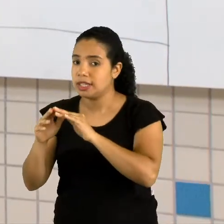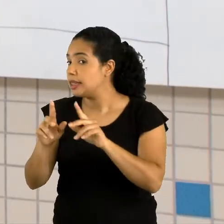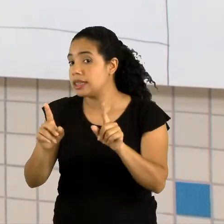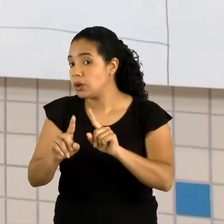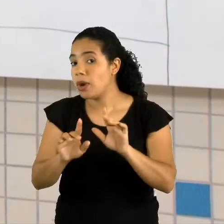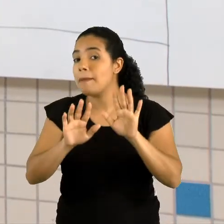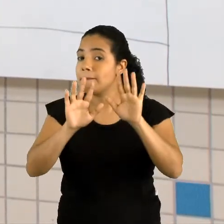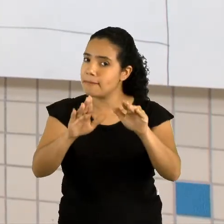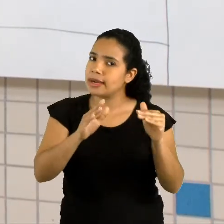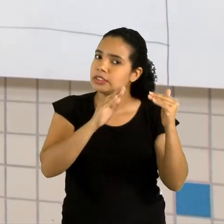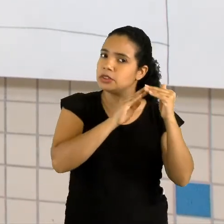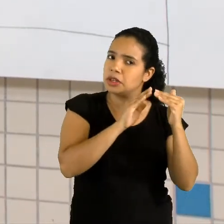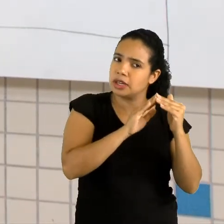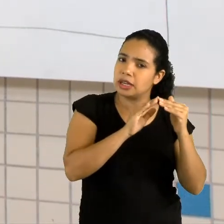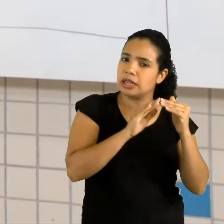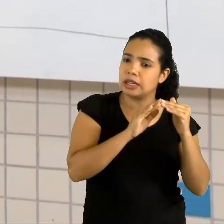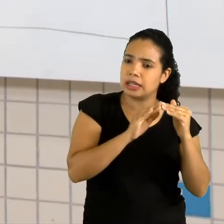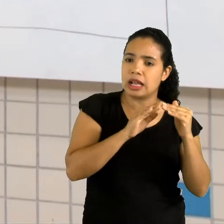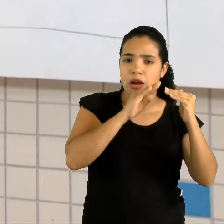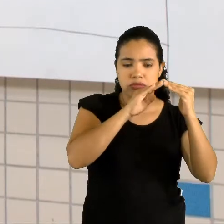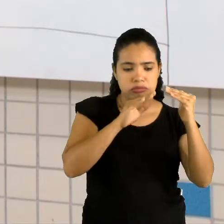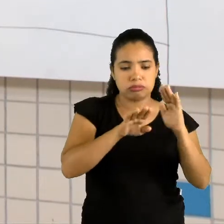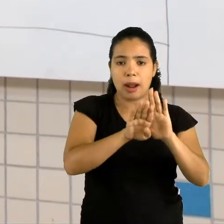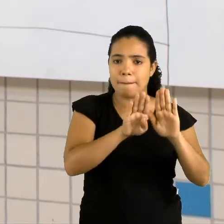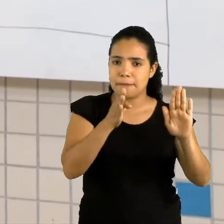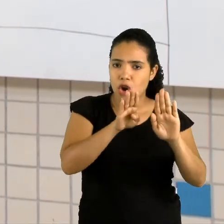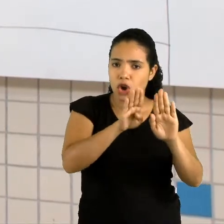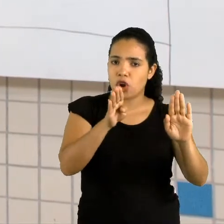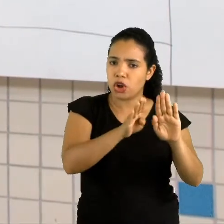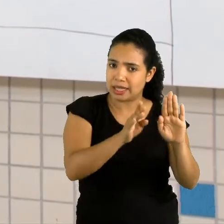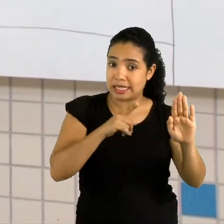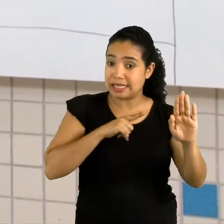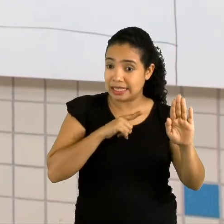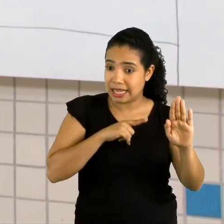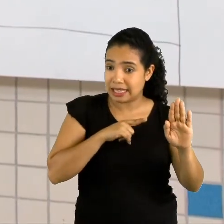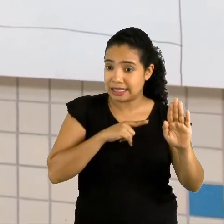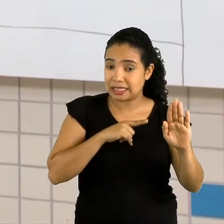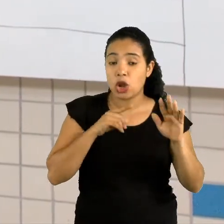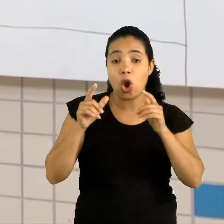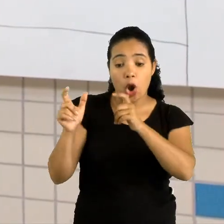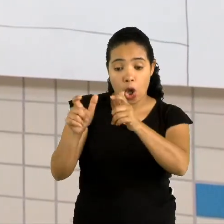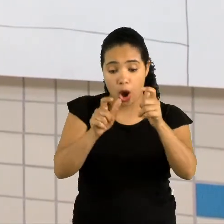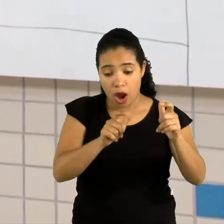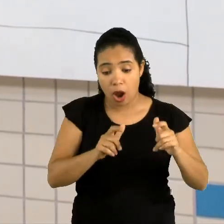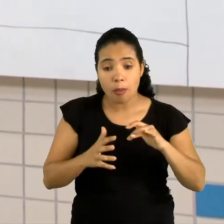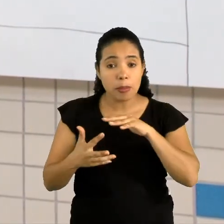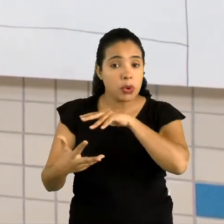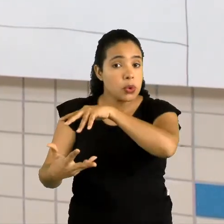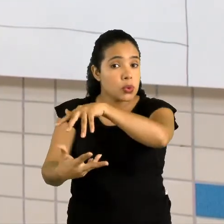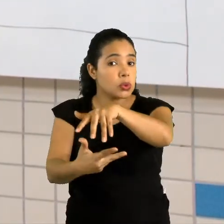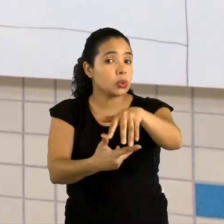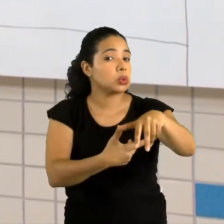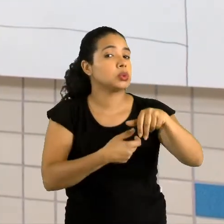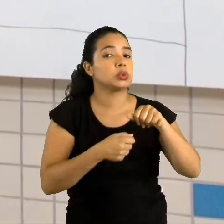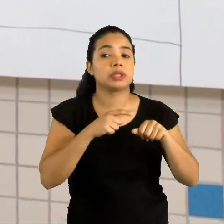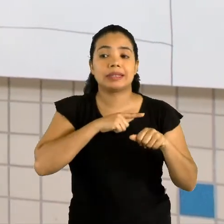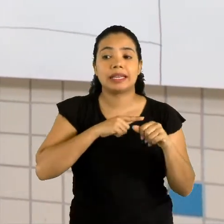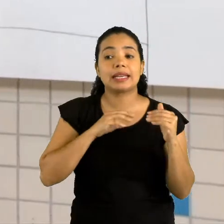Mas, uma casa. Ela tem teto, ela tem porta, não tem? Então, em todo lugar, uma casa vai ser casa. Então, ela é o quê?